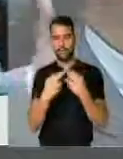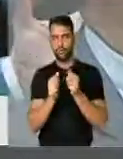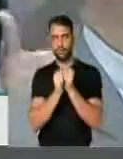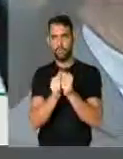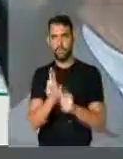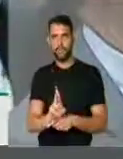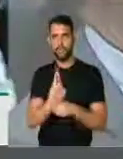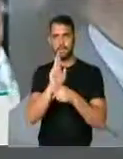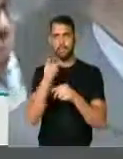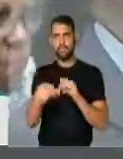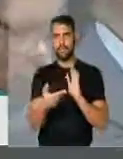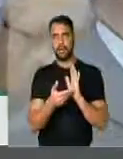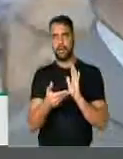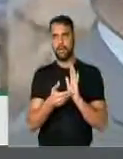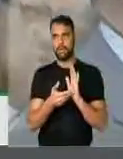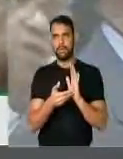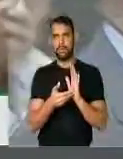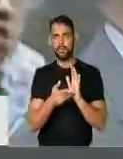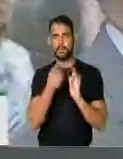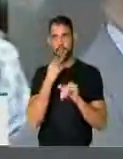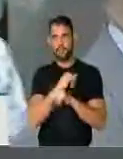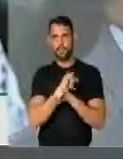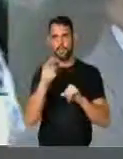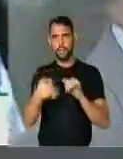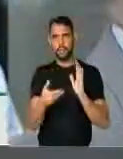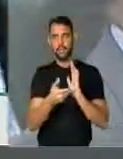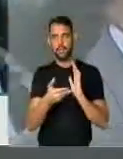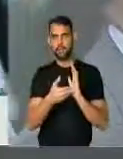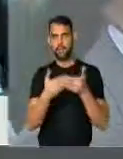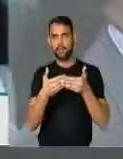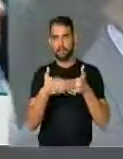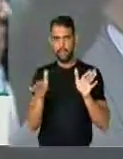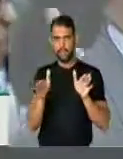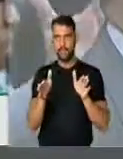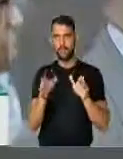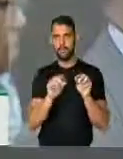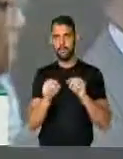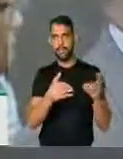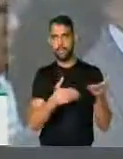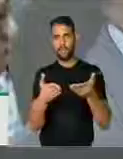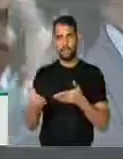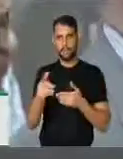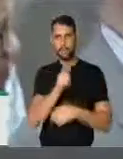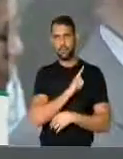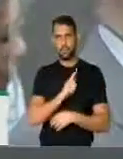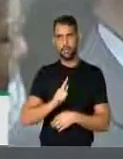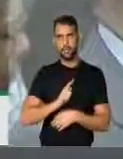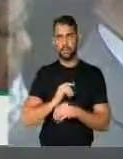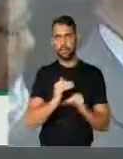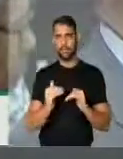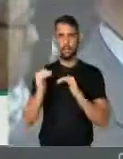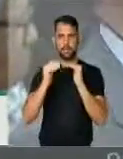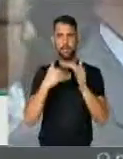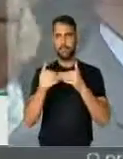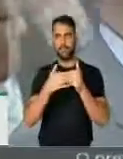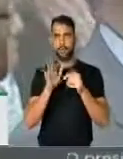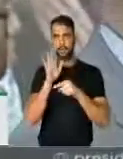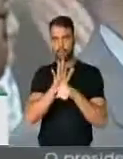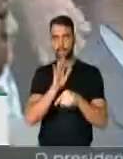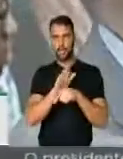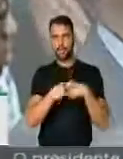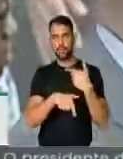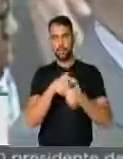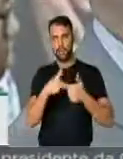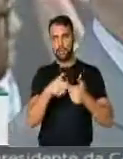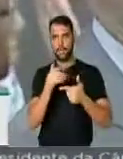representamos aqui a casa e dissemos que essa casa aqui está aberta para receber os governadores e, acima de tudo, para ajudá-los nessa